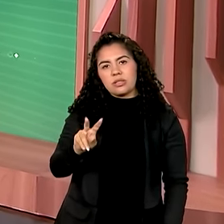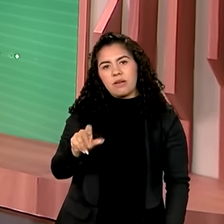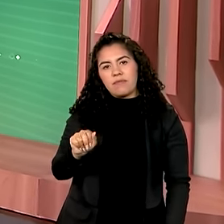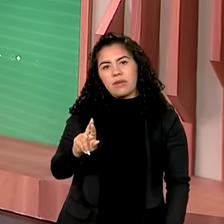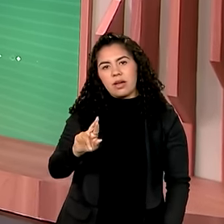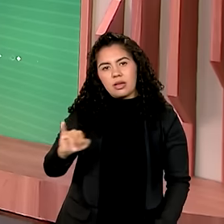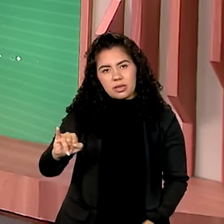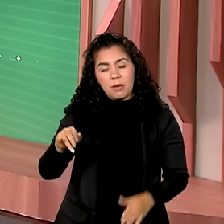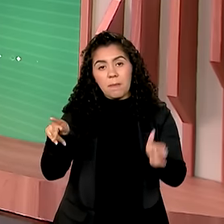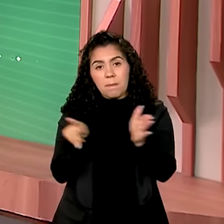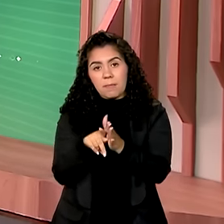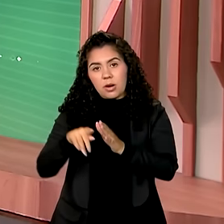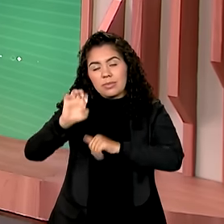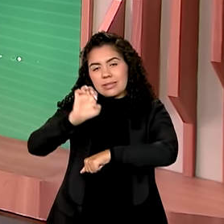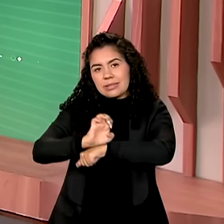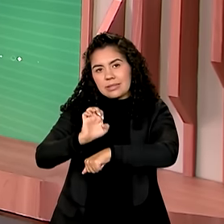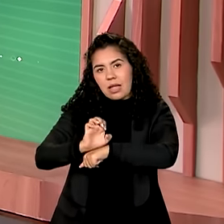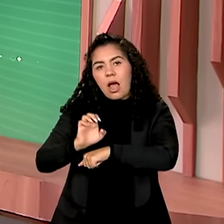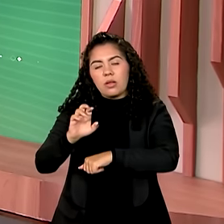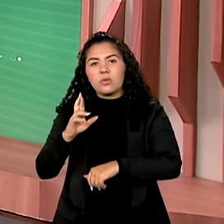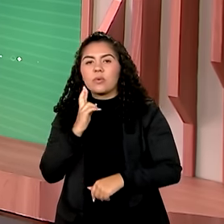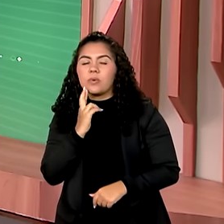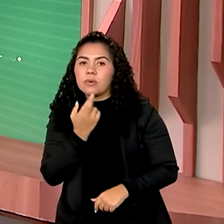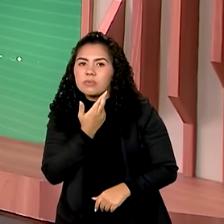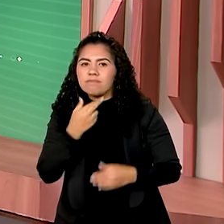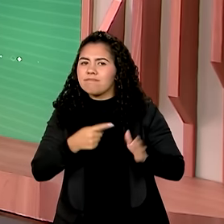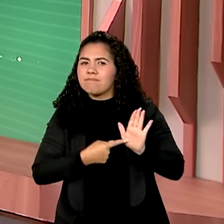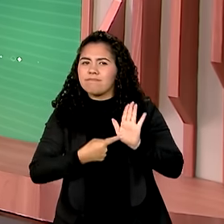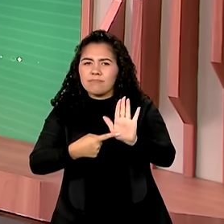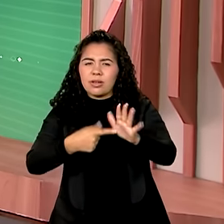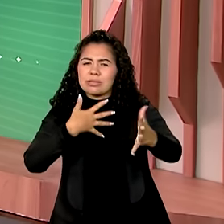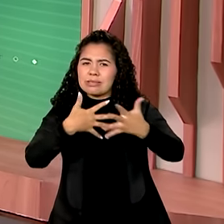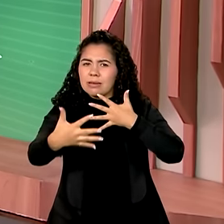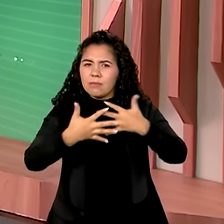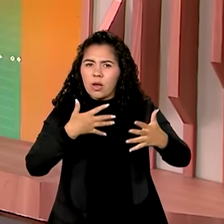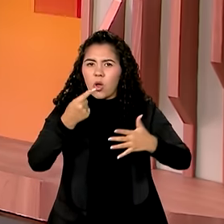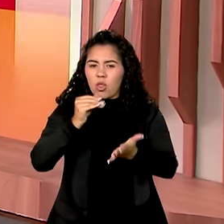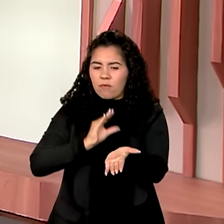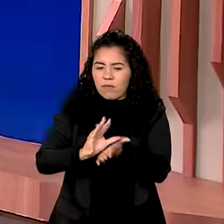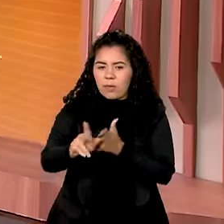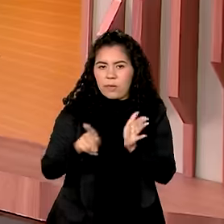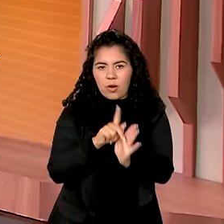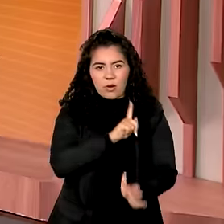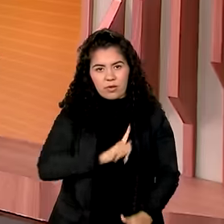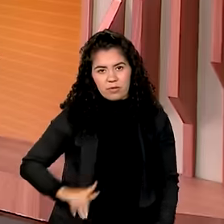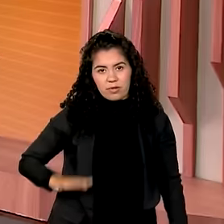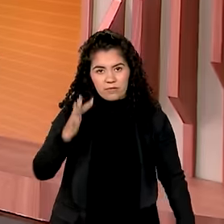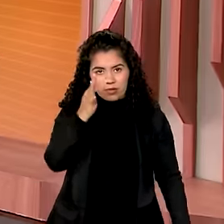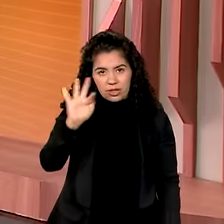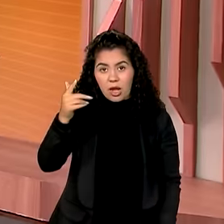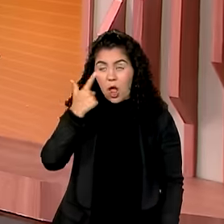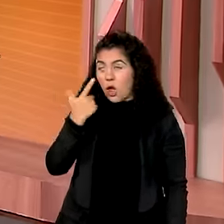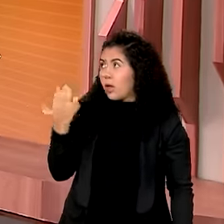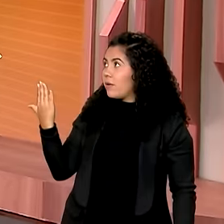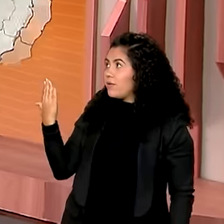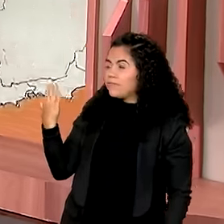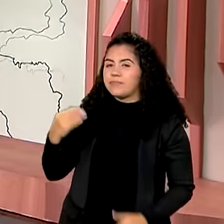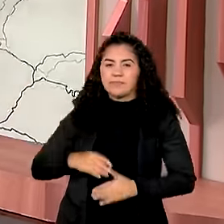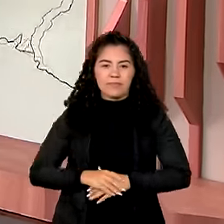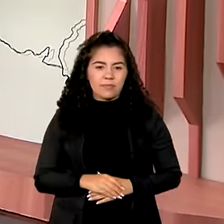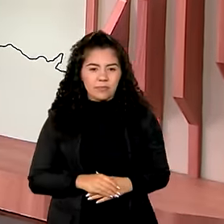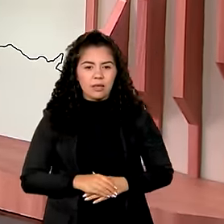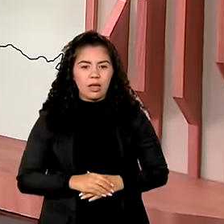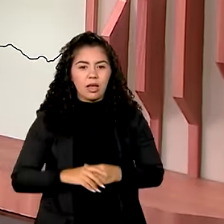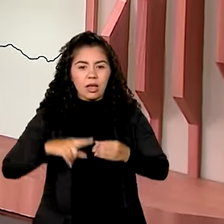Comunica.br, que mostra com transparência os investimentos do governo federal em todo o país. Ariquemes, então, é